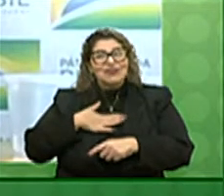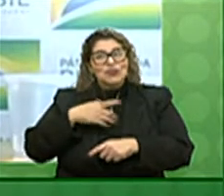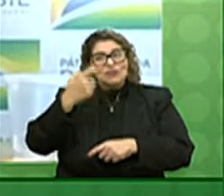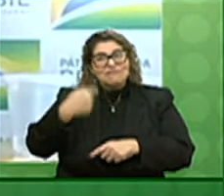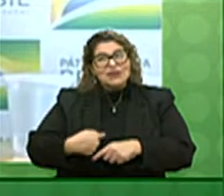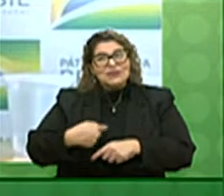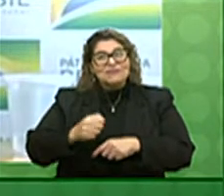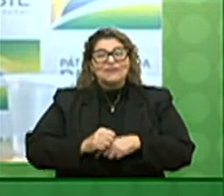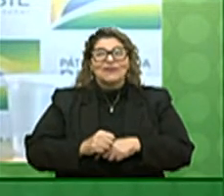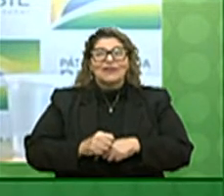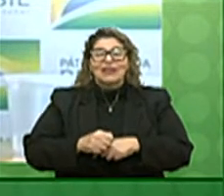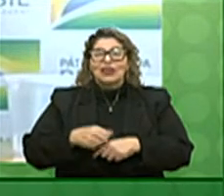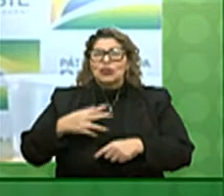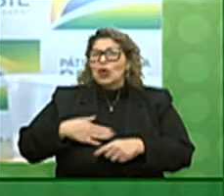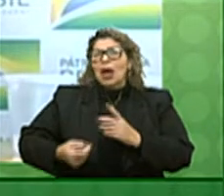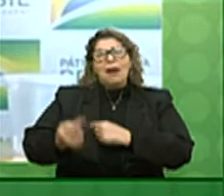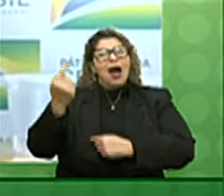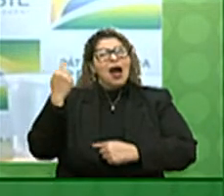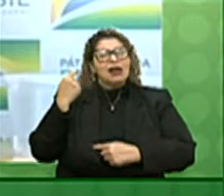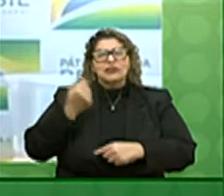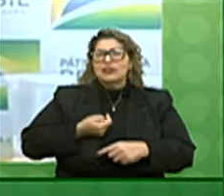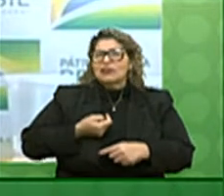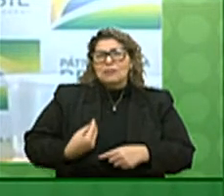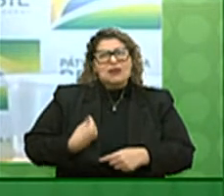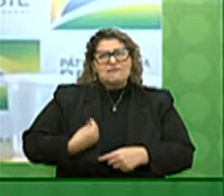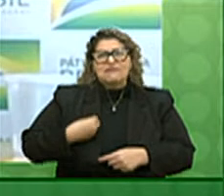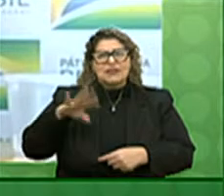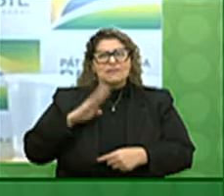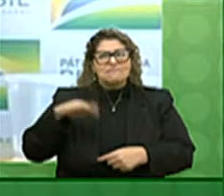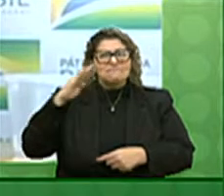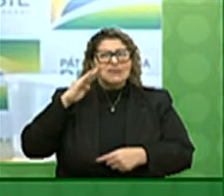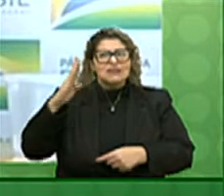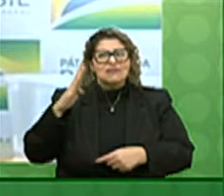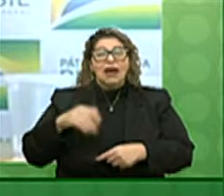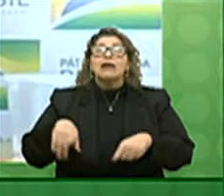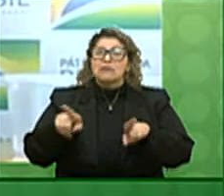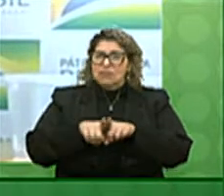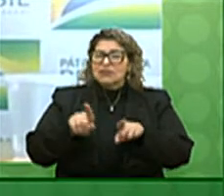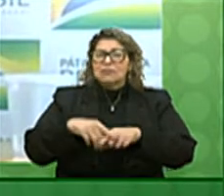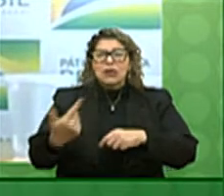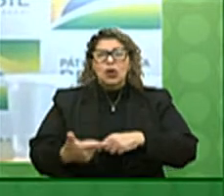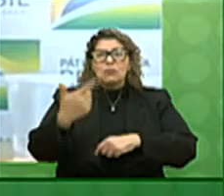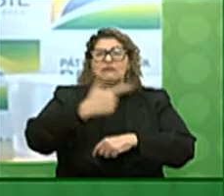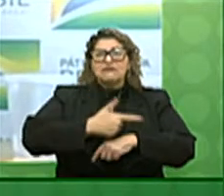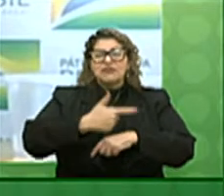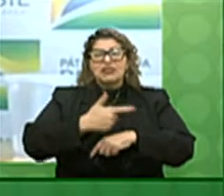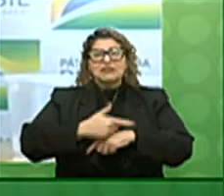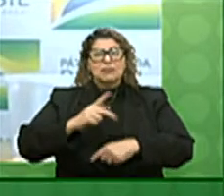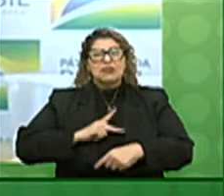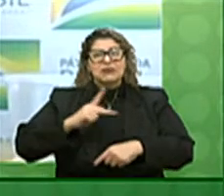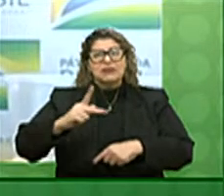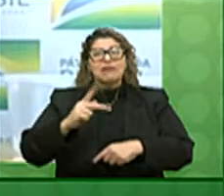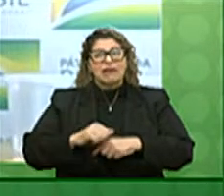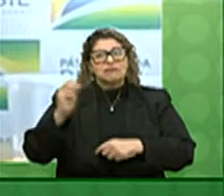tanto ao longo da minha carreira militar como na condição de vice-presidente da República.